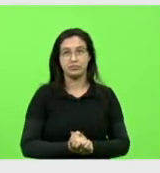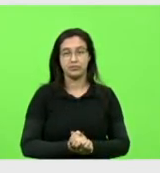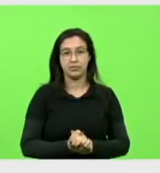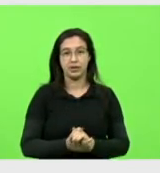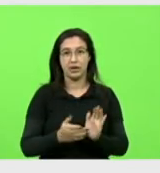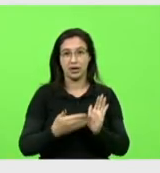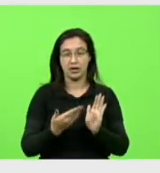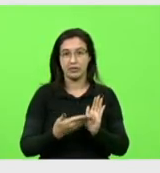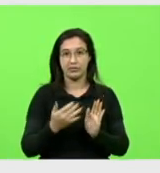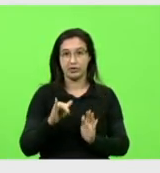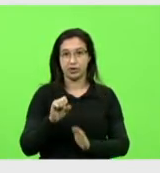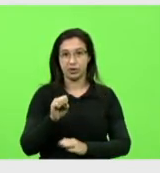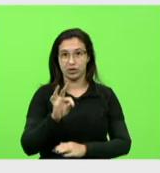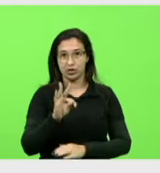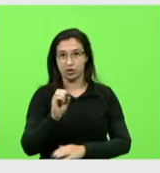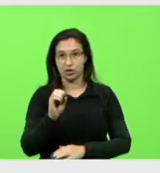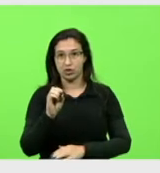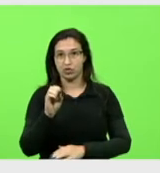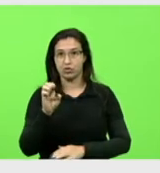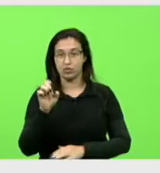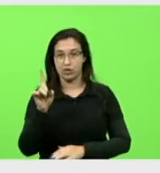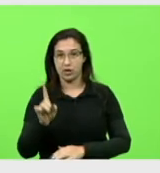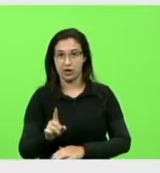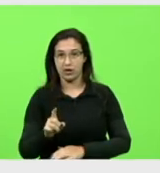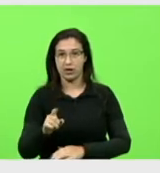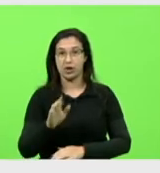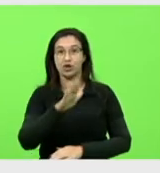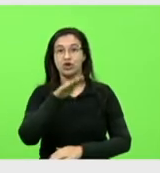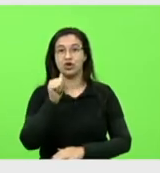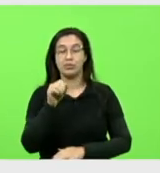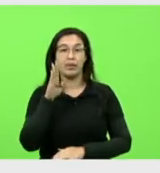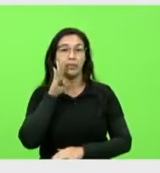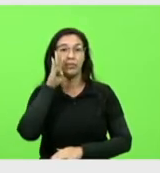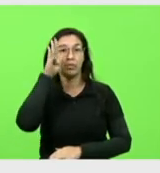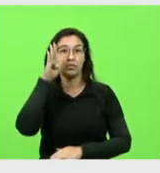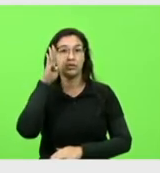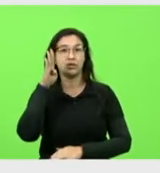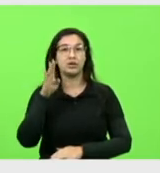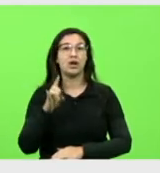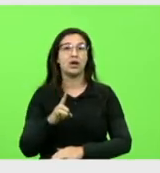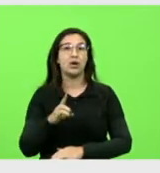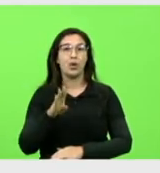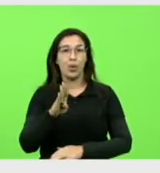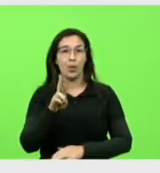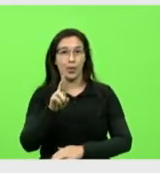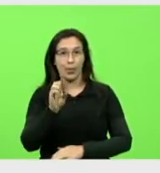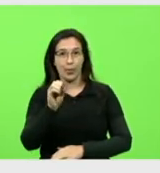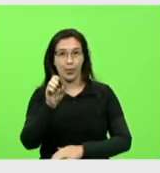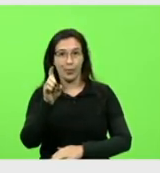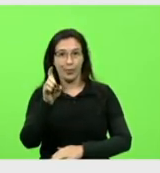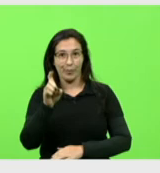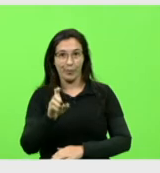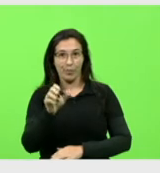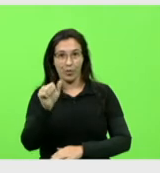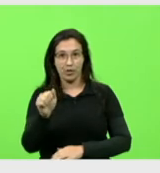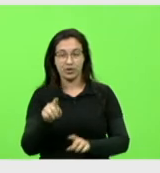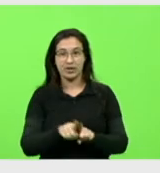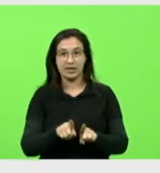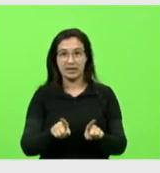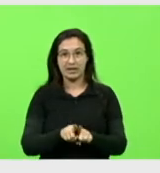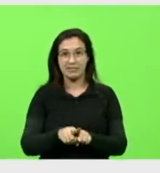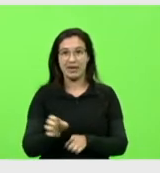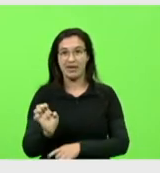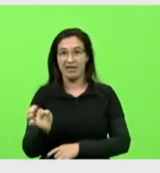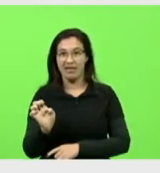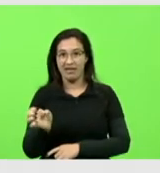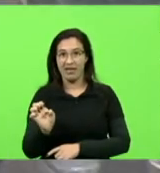Ataca Bolsonaro, chamando Bolsonaro de brocha e gay passivo. Pode passar a próxima imagem? Tá,